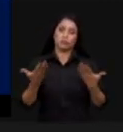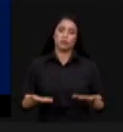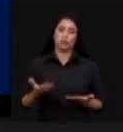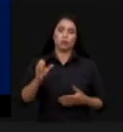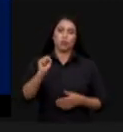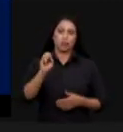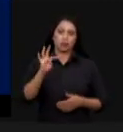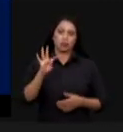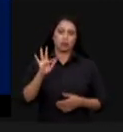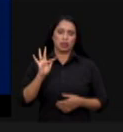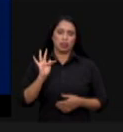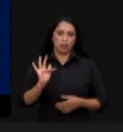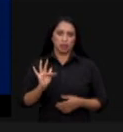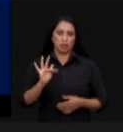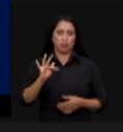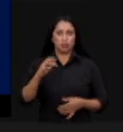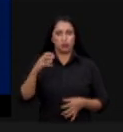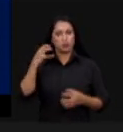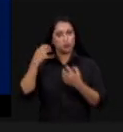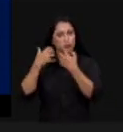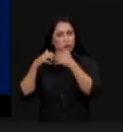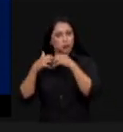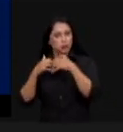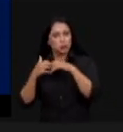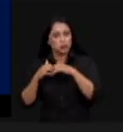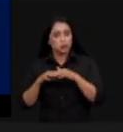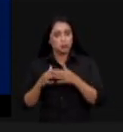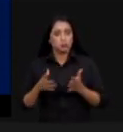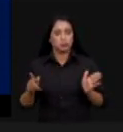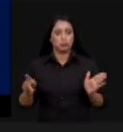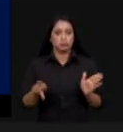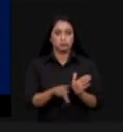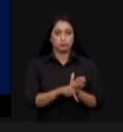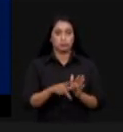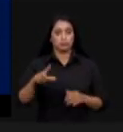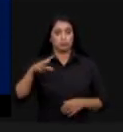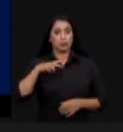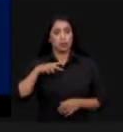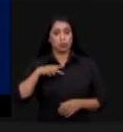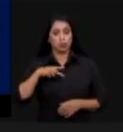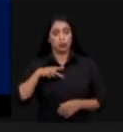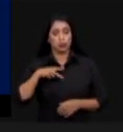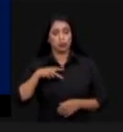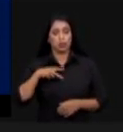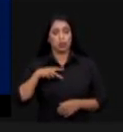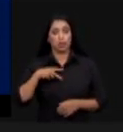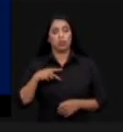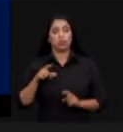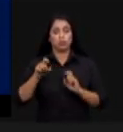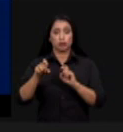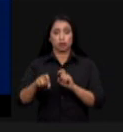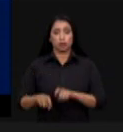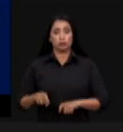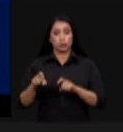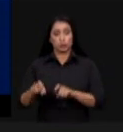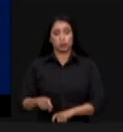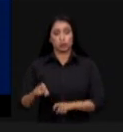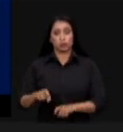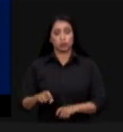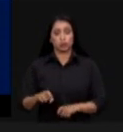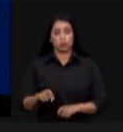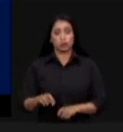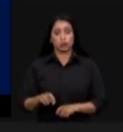STF nessa questão de propriedades privadas, que eu levanto aqui, que é que os produtores rurais não devem ser